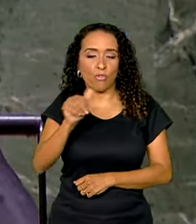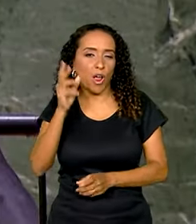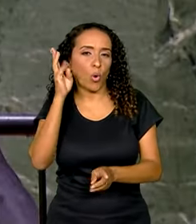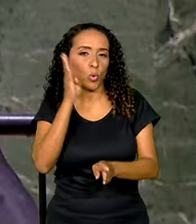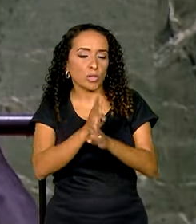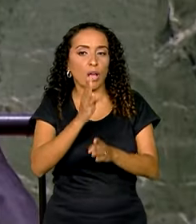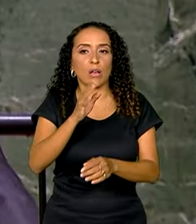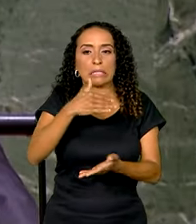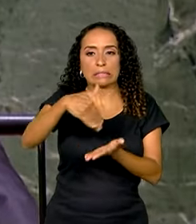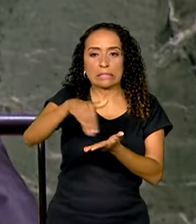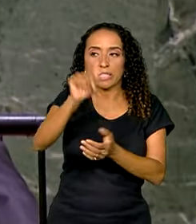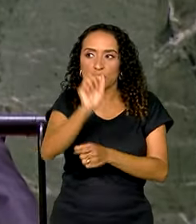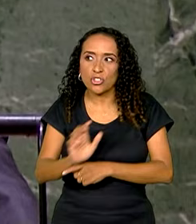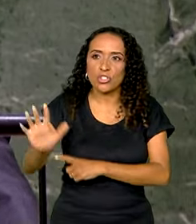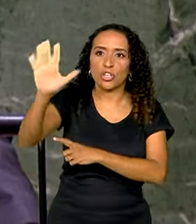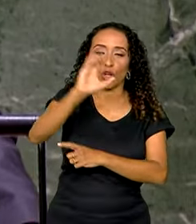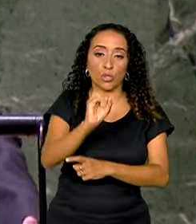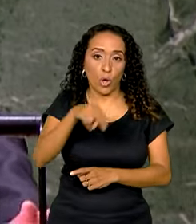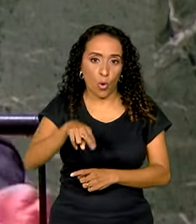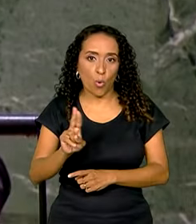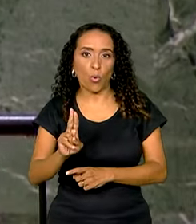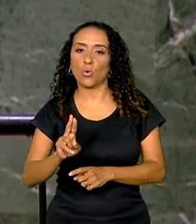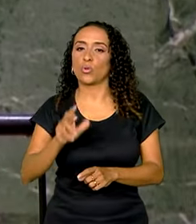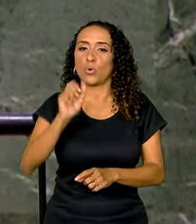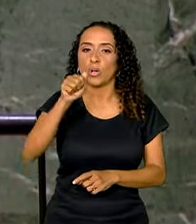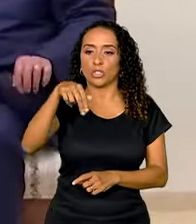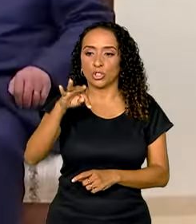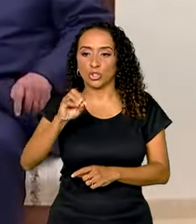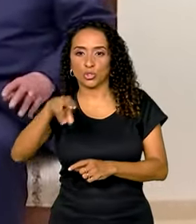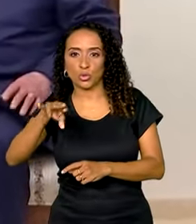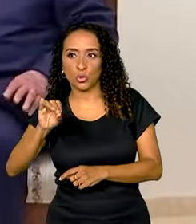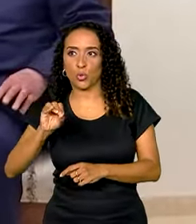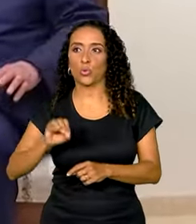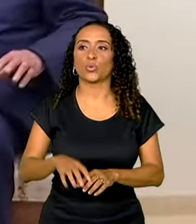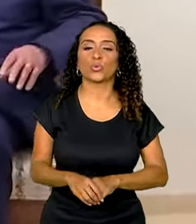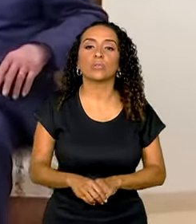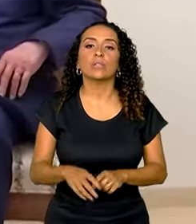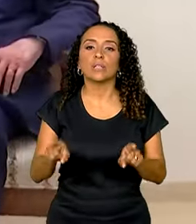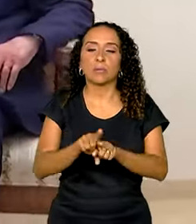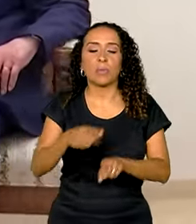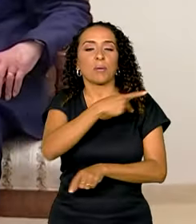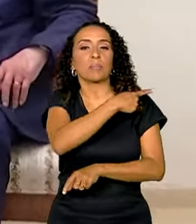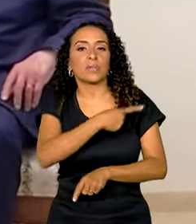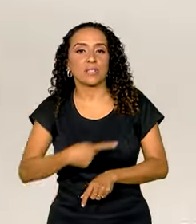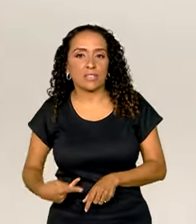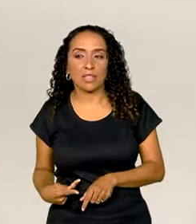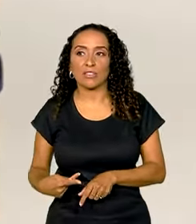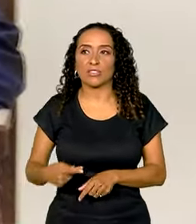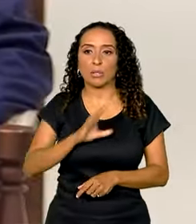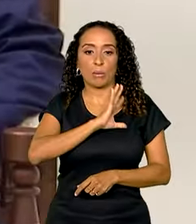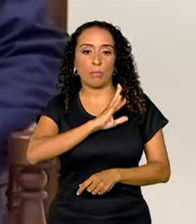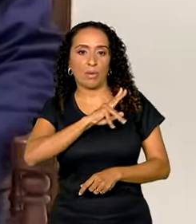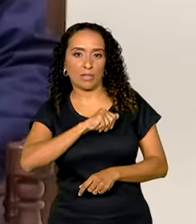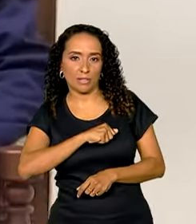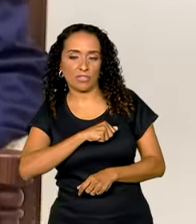com o secretário-geral das Nações Unidas, António Guterres, e com o presidente da Autoridade Palestina, Mahmoud Abbas. Abbas. Mahmoud Abbas. Nesta